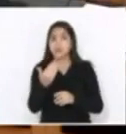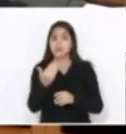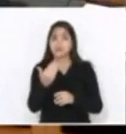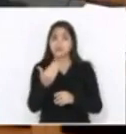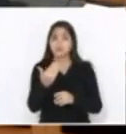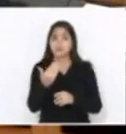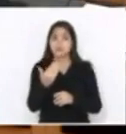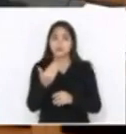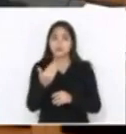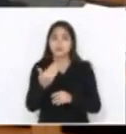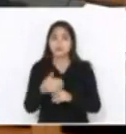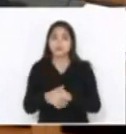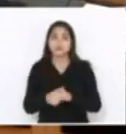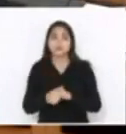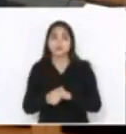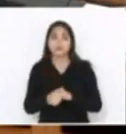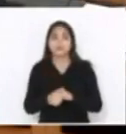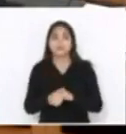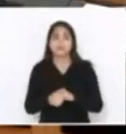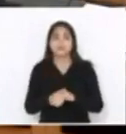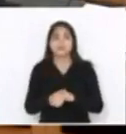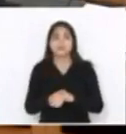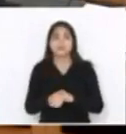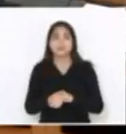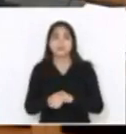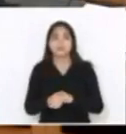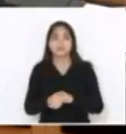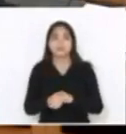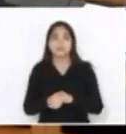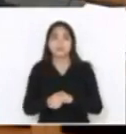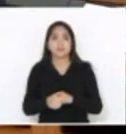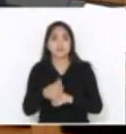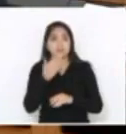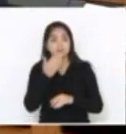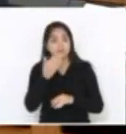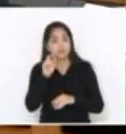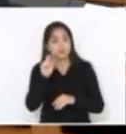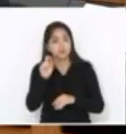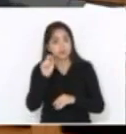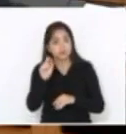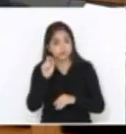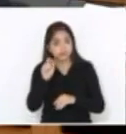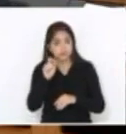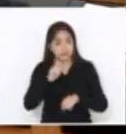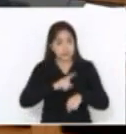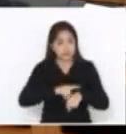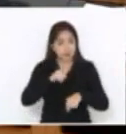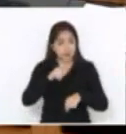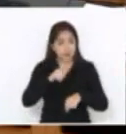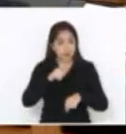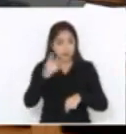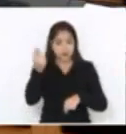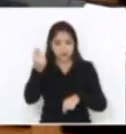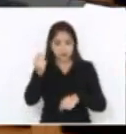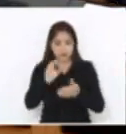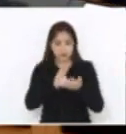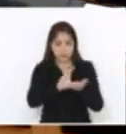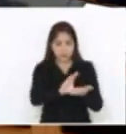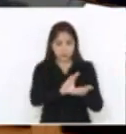doido é federal, não entra nesse caso. E ele está pedindo o quê? Na hora que for aplicar esses recursos,